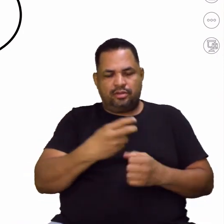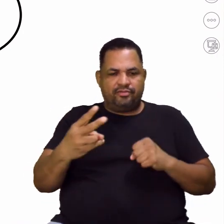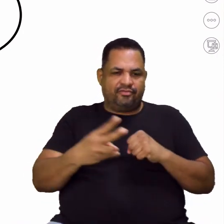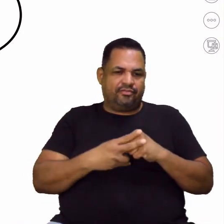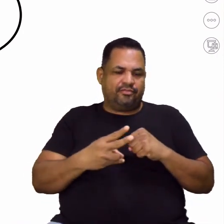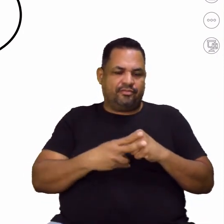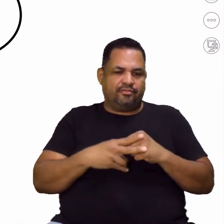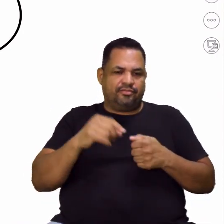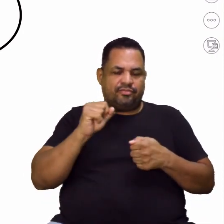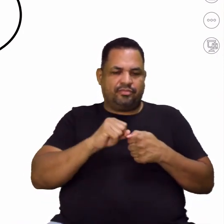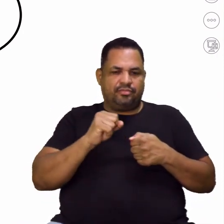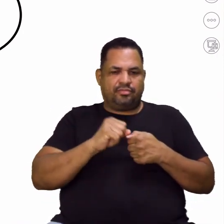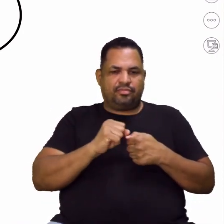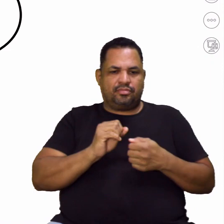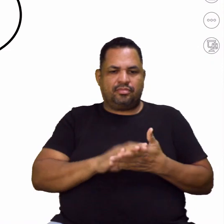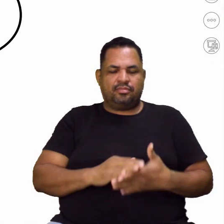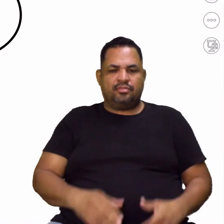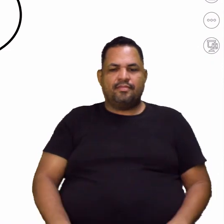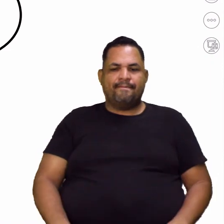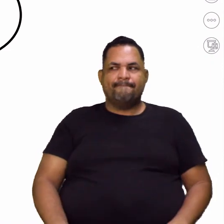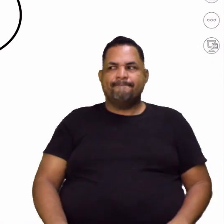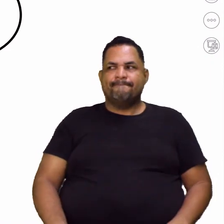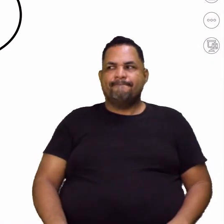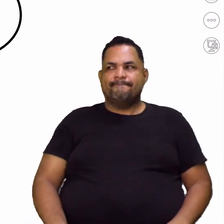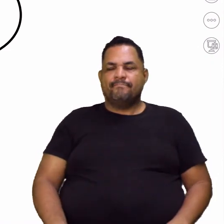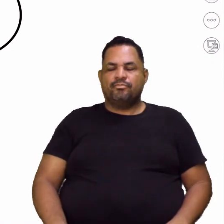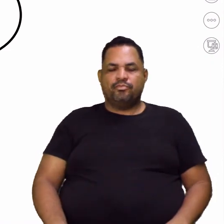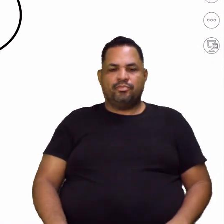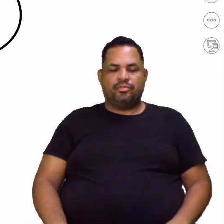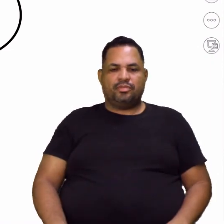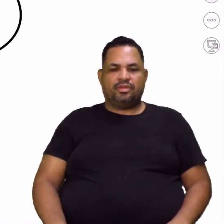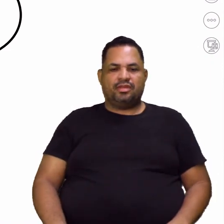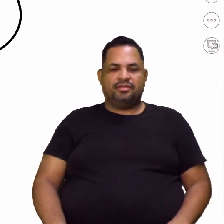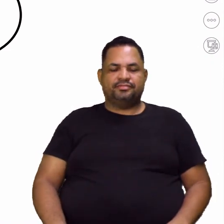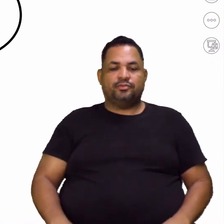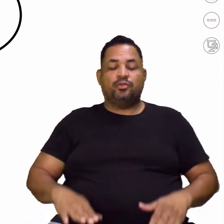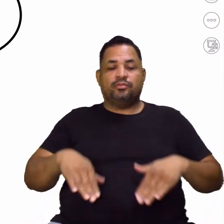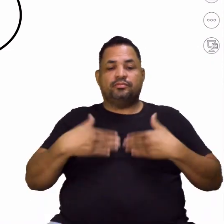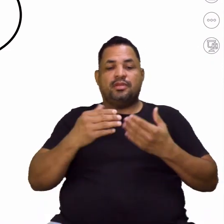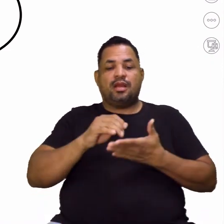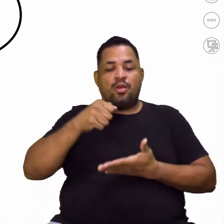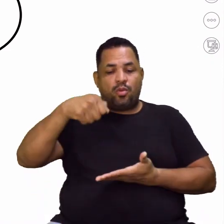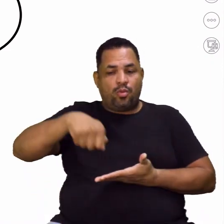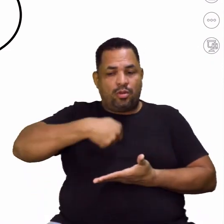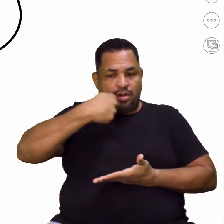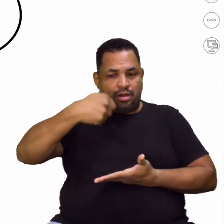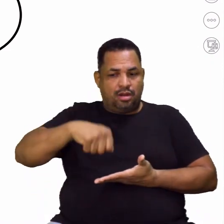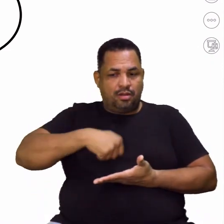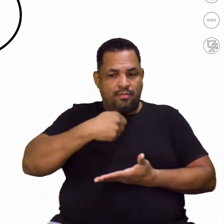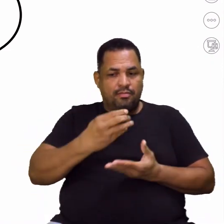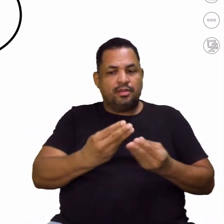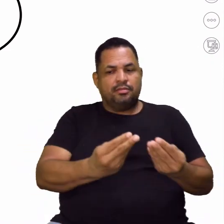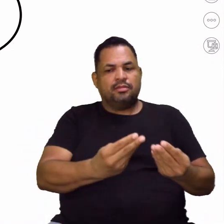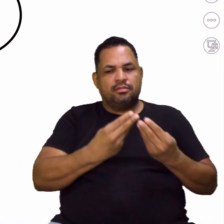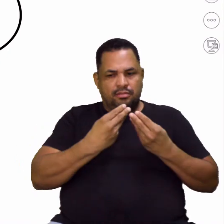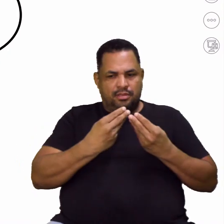ação. O E vai ser fechado. Quando eu falo da colher, me empresta uma colher? O